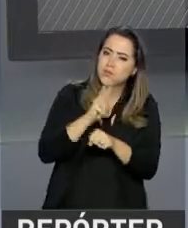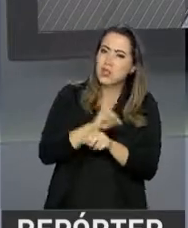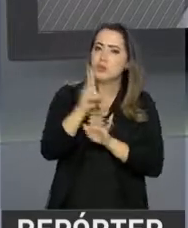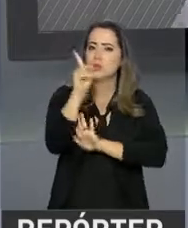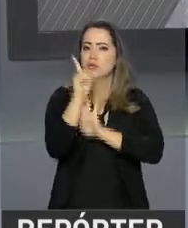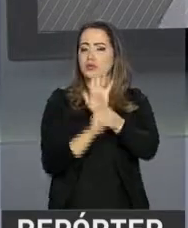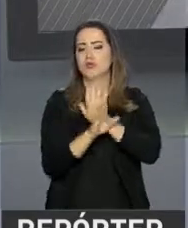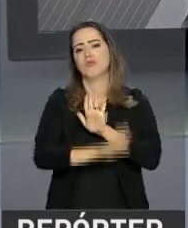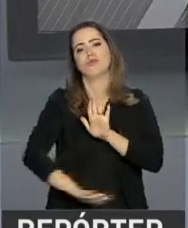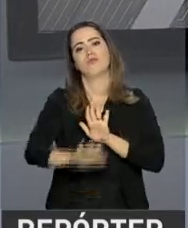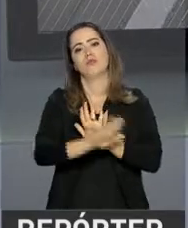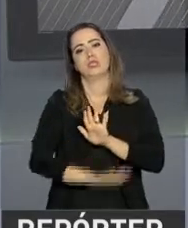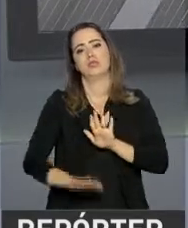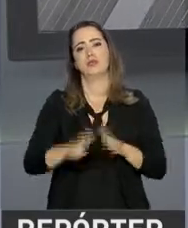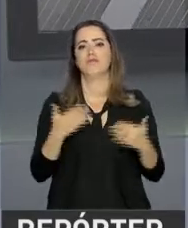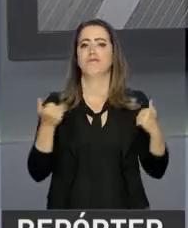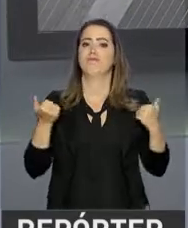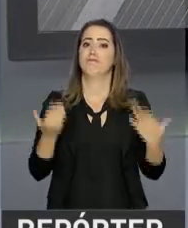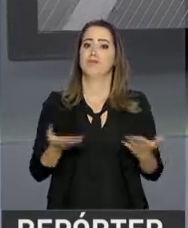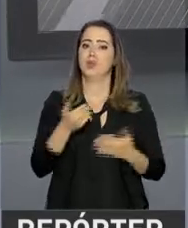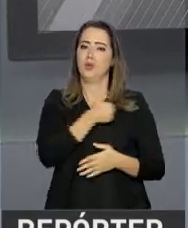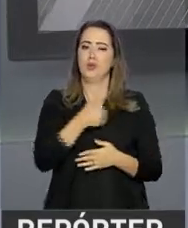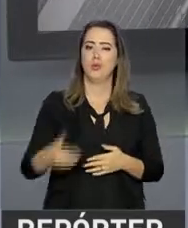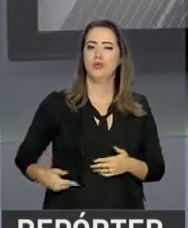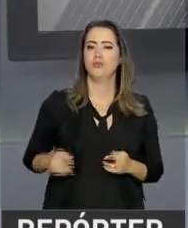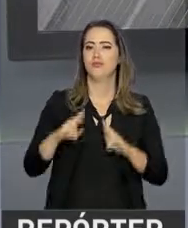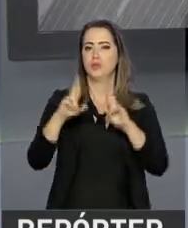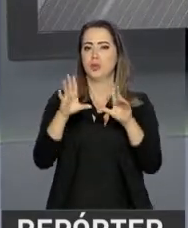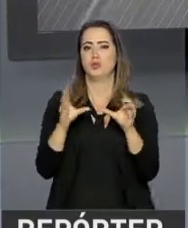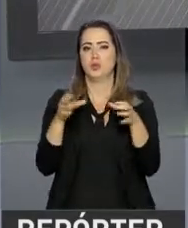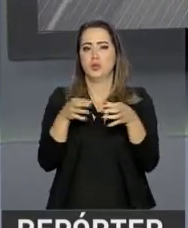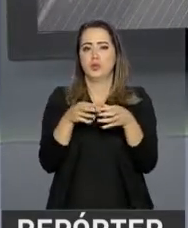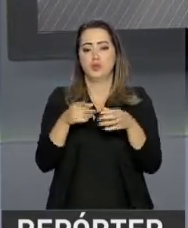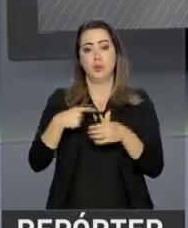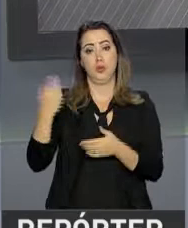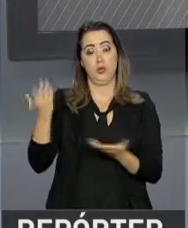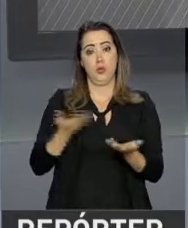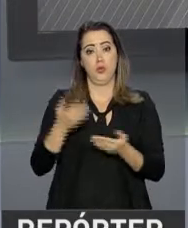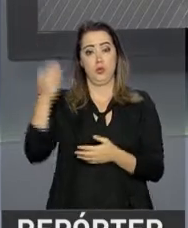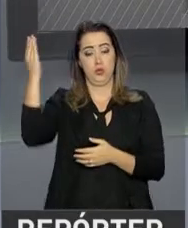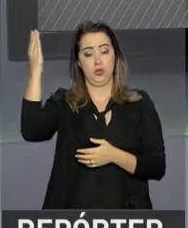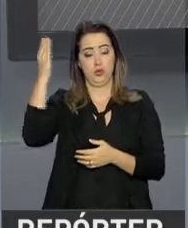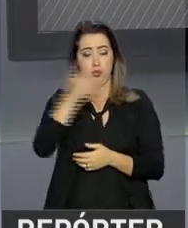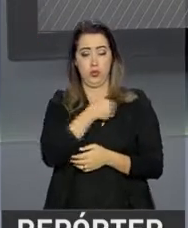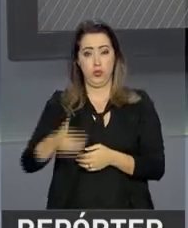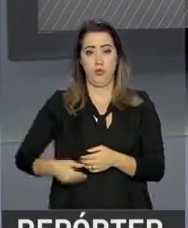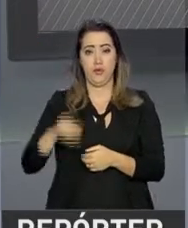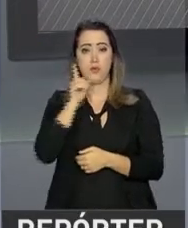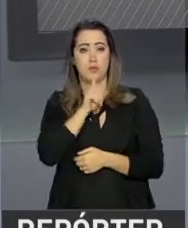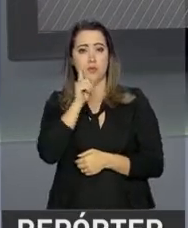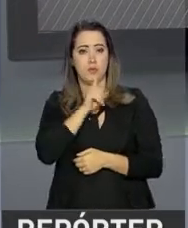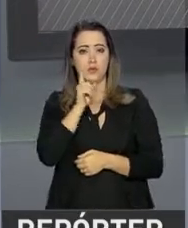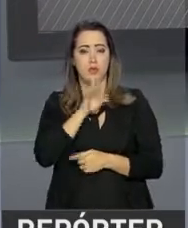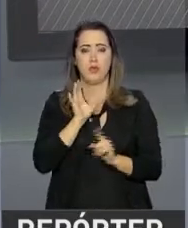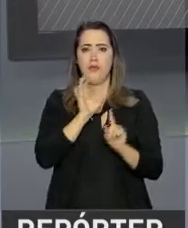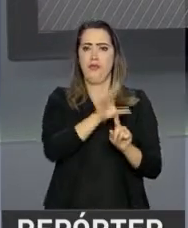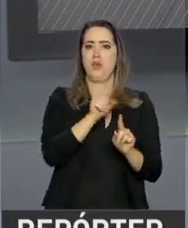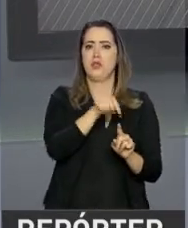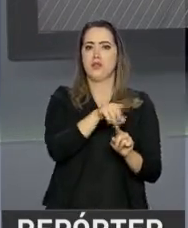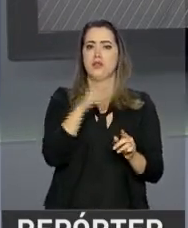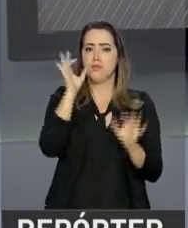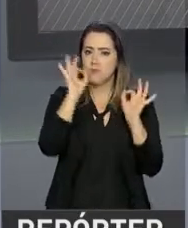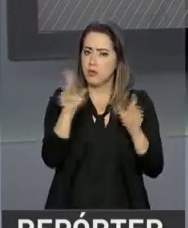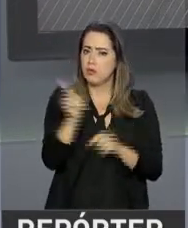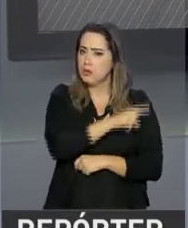aos direitos da criança. O governo brasileiro espera que a ordem executiva emitida hoje pelo governo norte-americano implique a efetiva